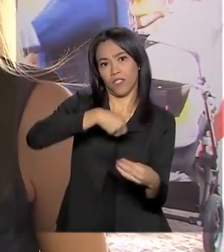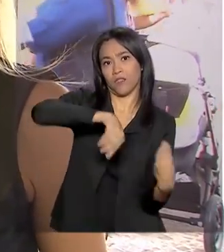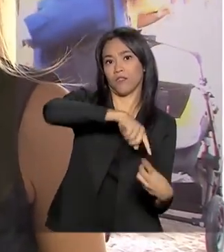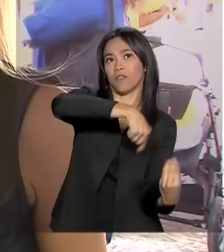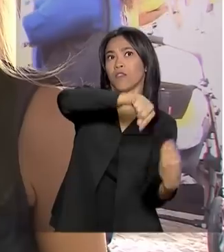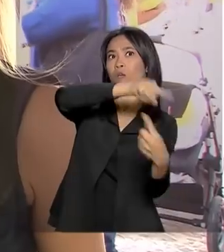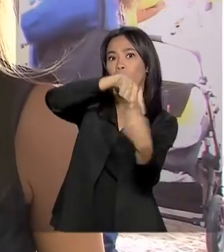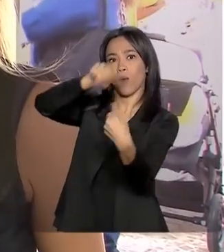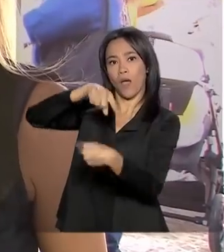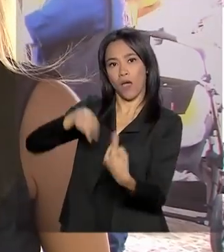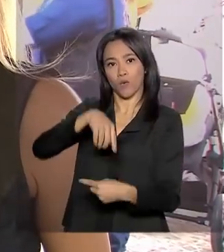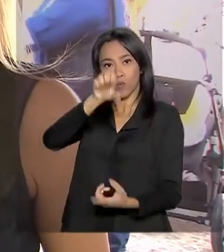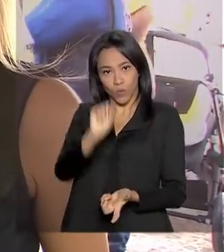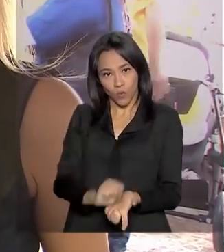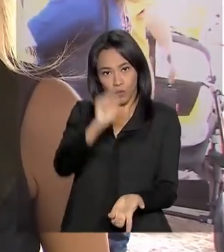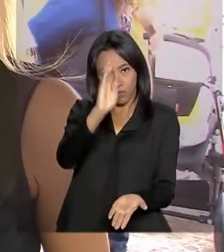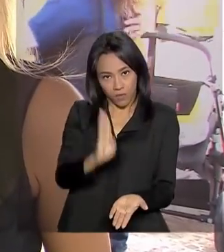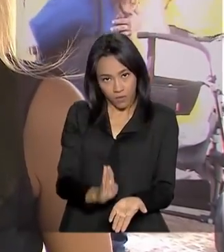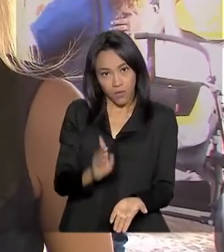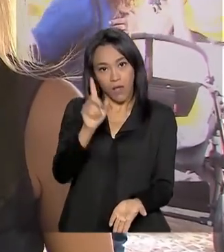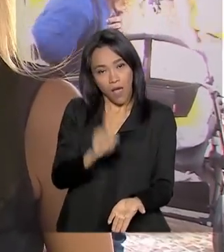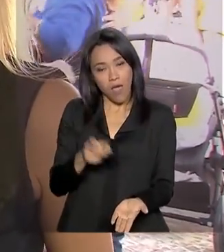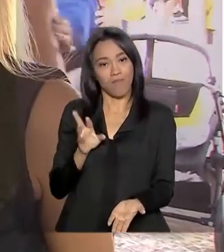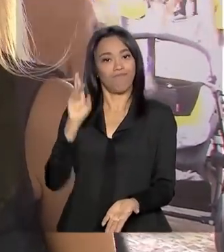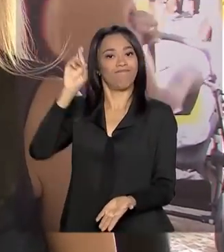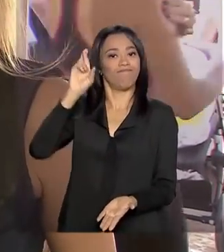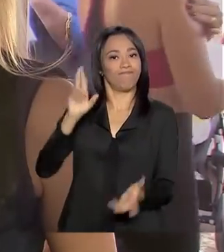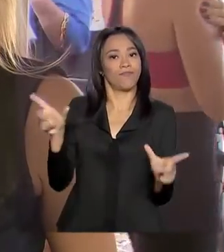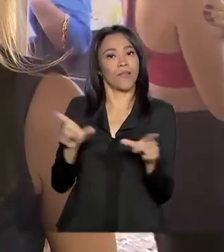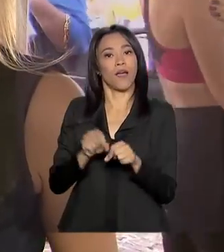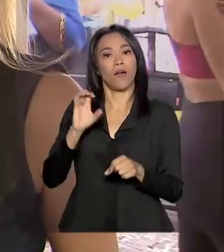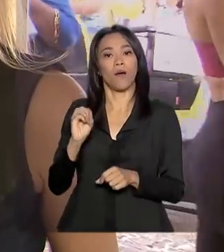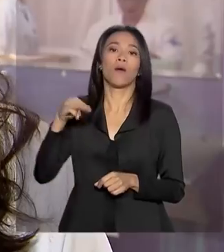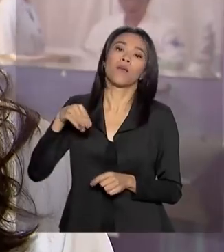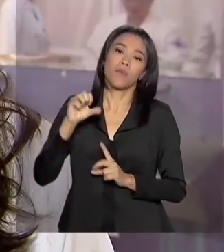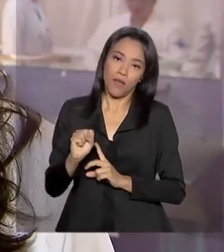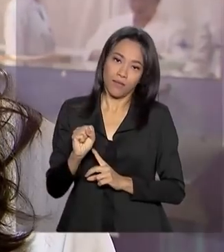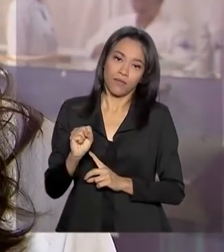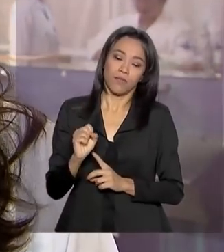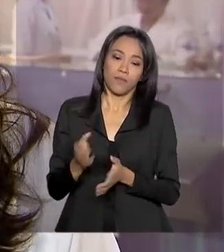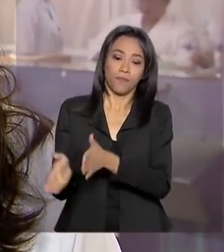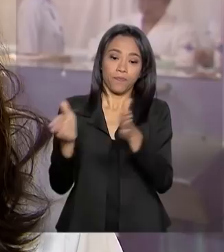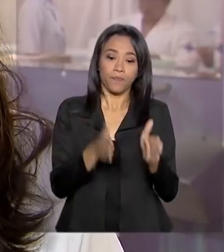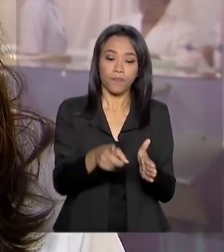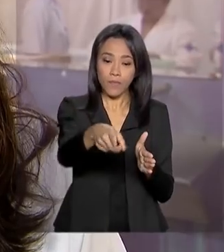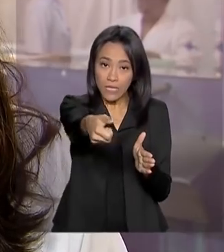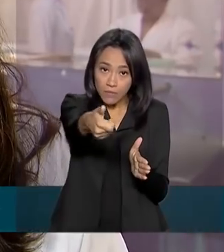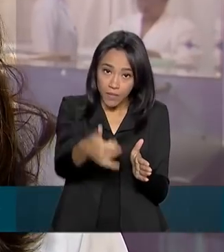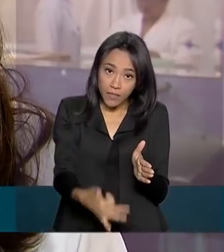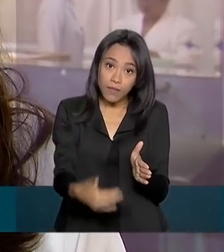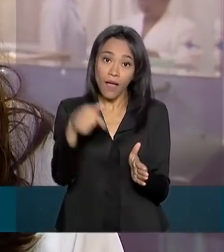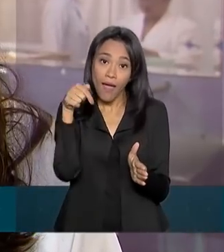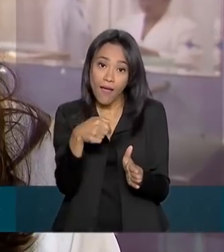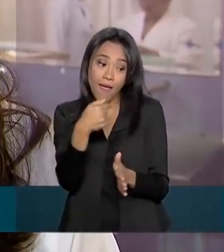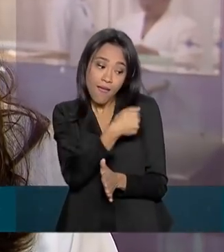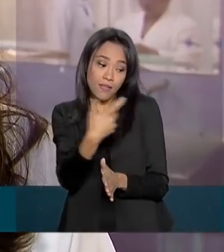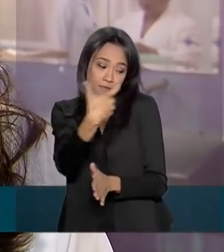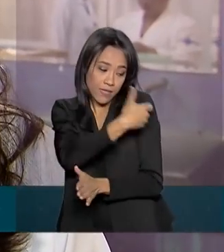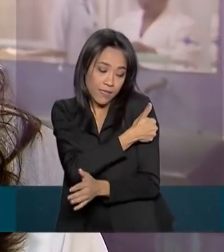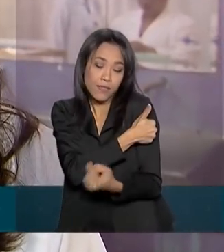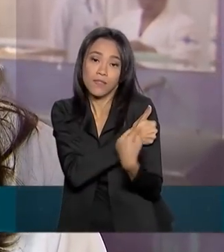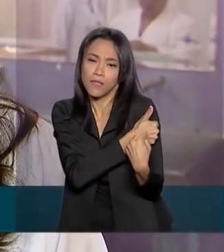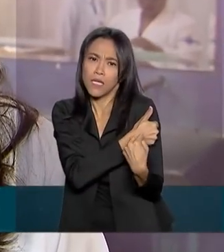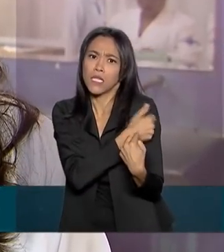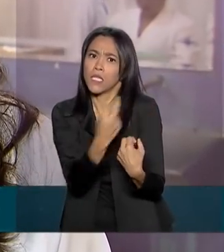ano. A determinação foi da Organização Mundial da Saúde. Esta vacina, ela tem uma duração de